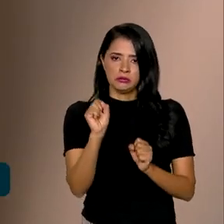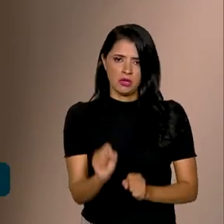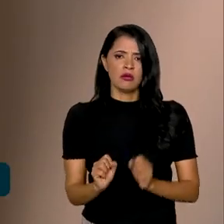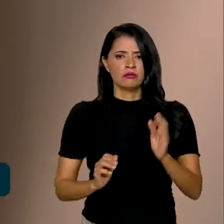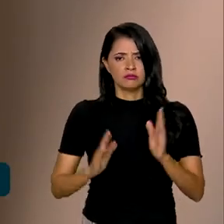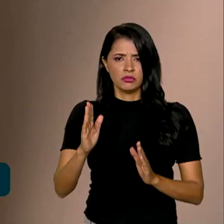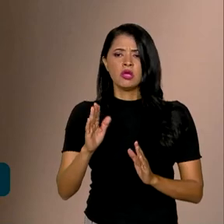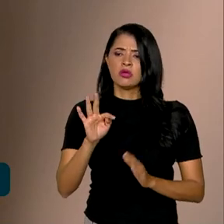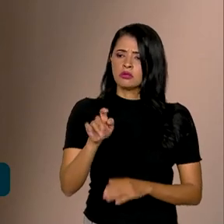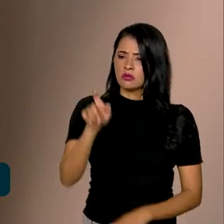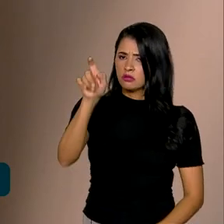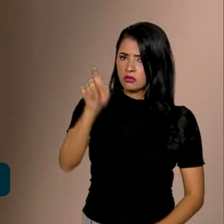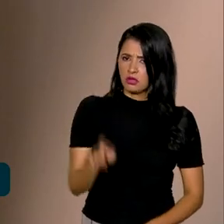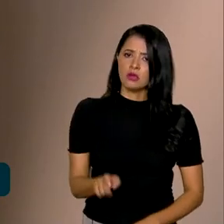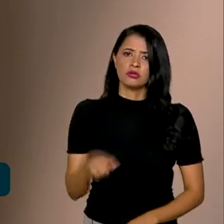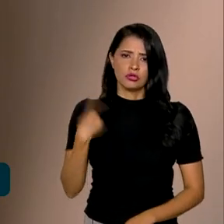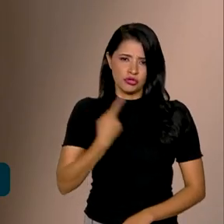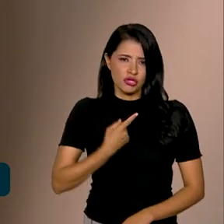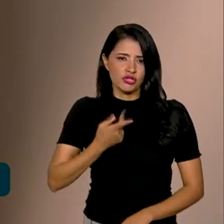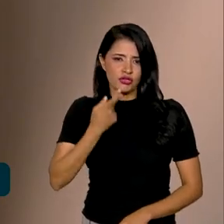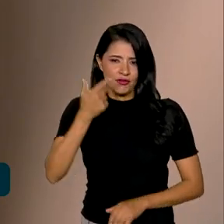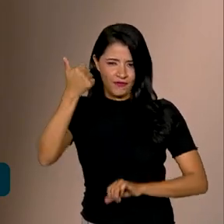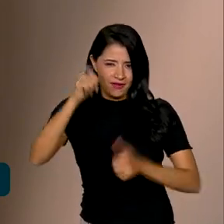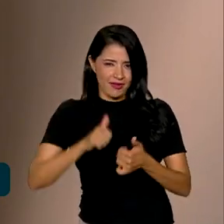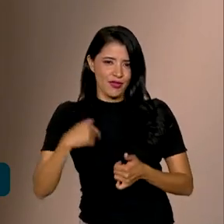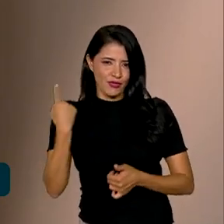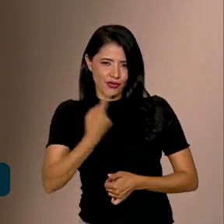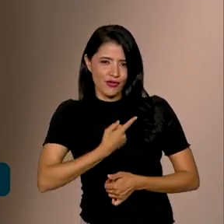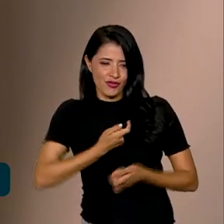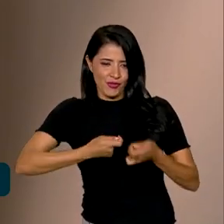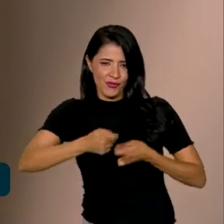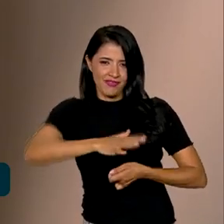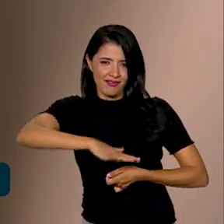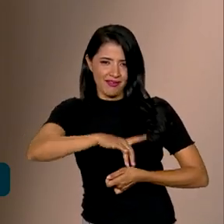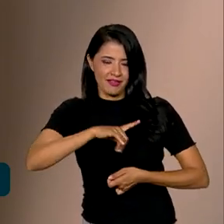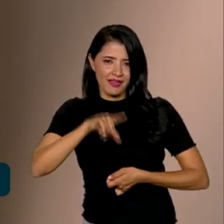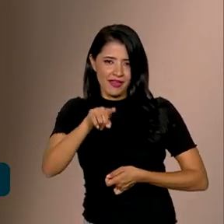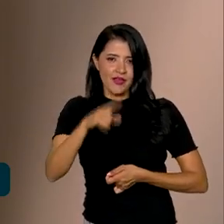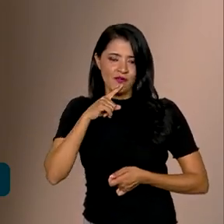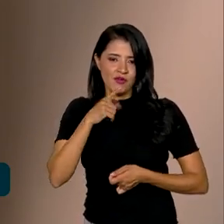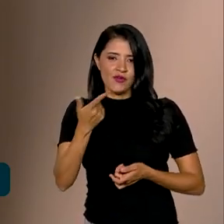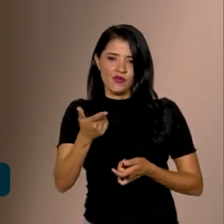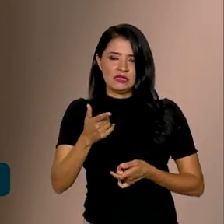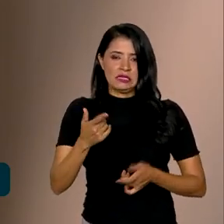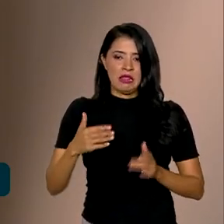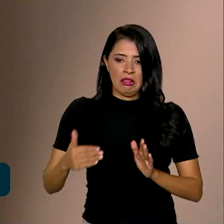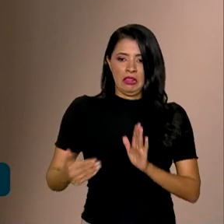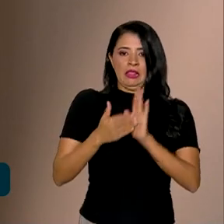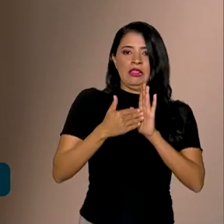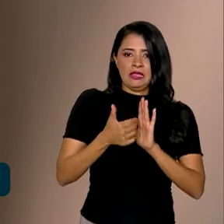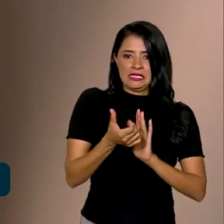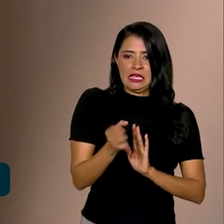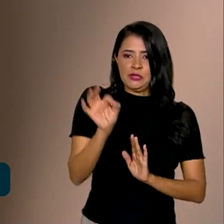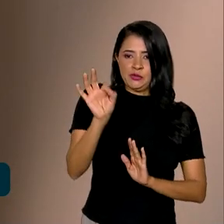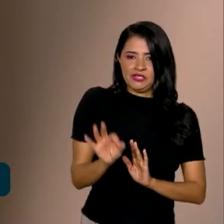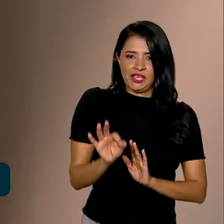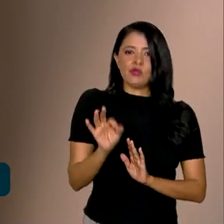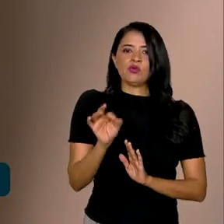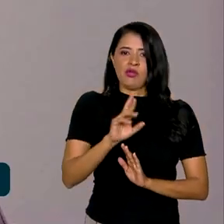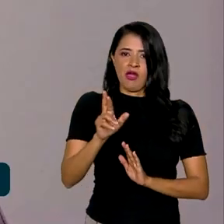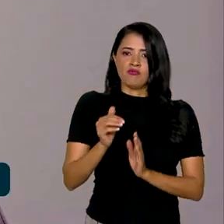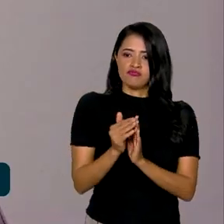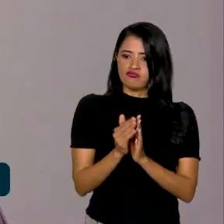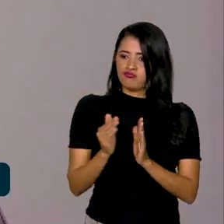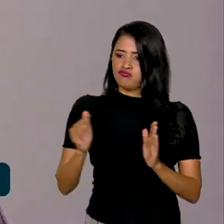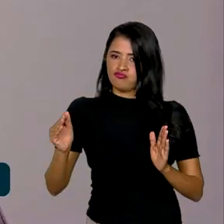uma taxa que você trava, a gente chama, né, no nosso jargão econômico, você trava aquela taxa de 6% real por um período muito grande.